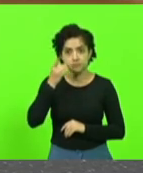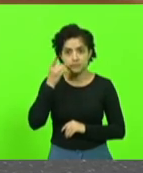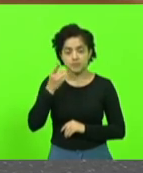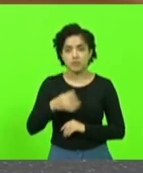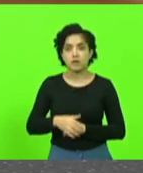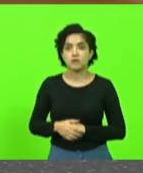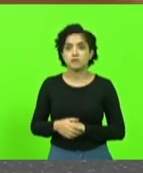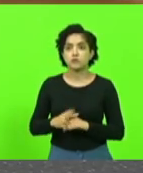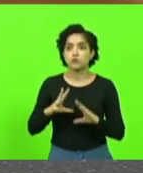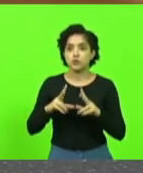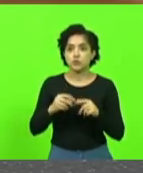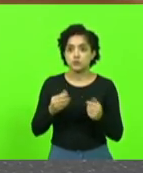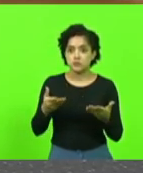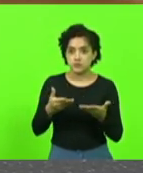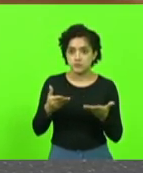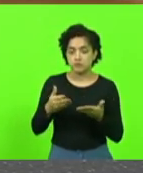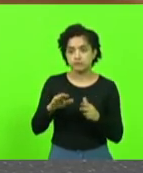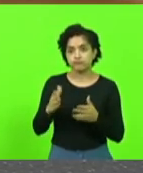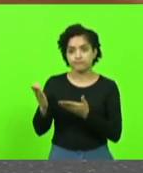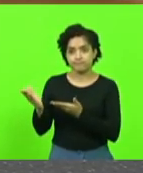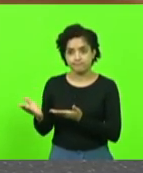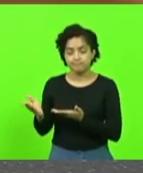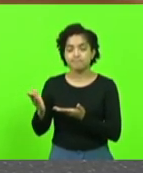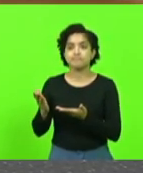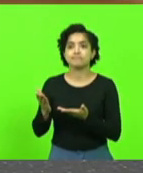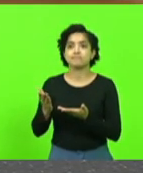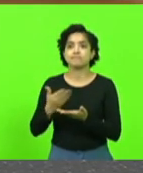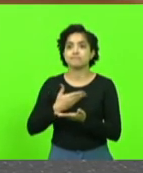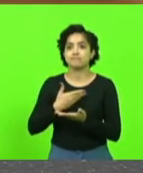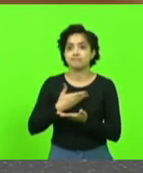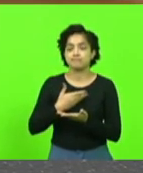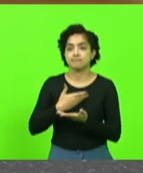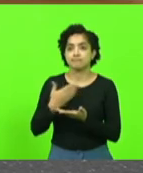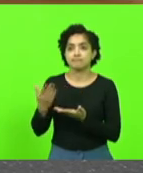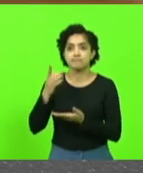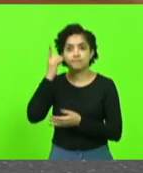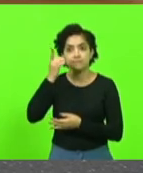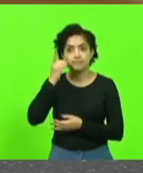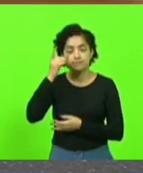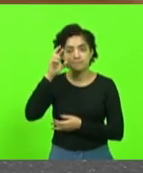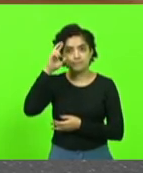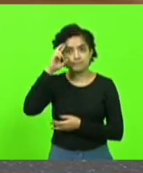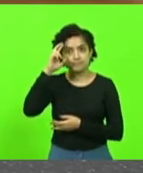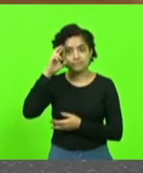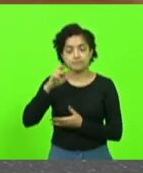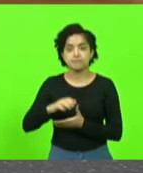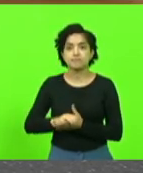meu lado, desceu na planície, aqui no plenário, deputado Ricardo Alba.